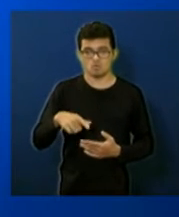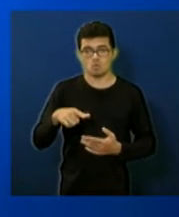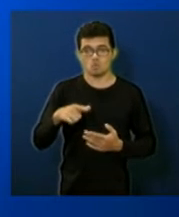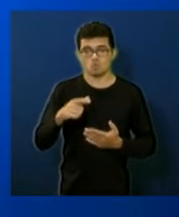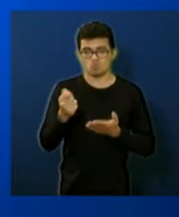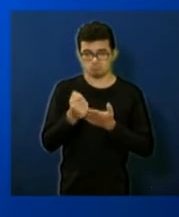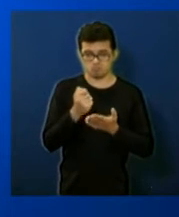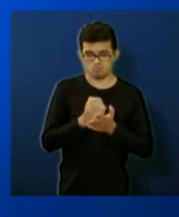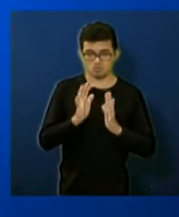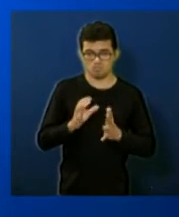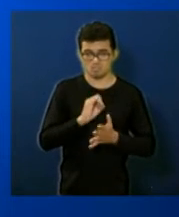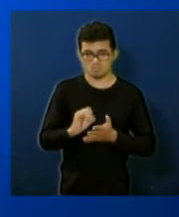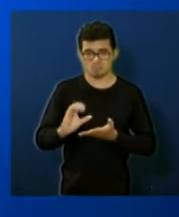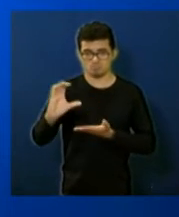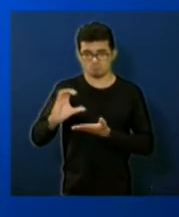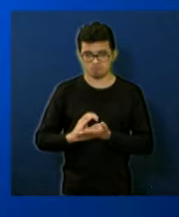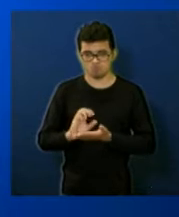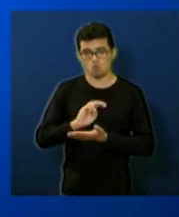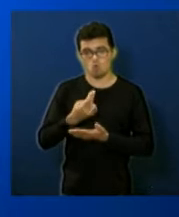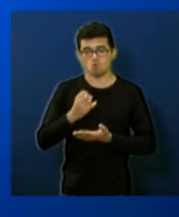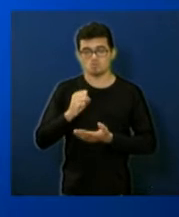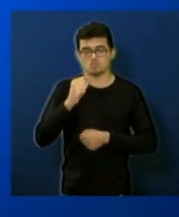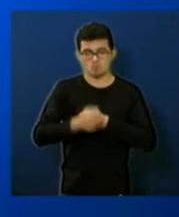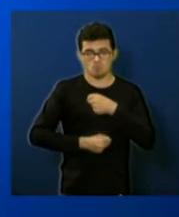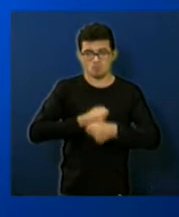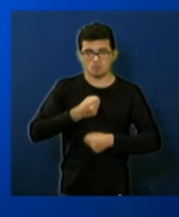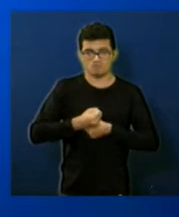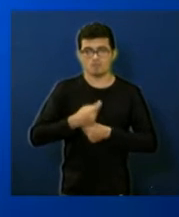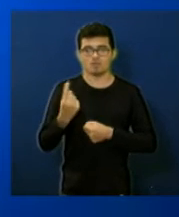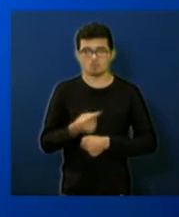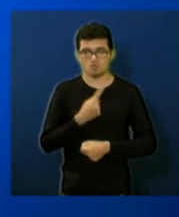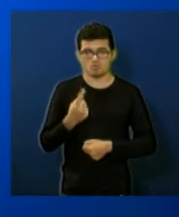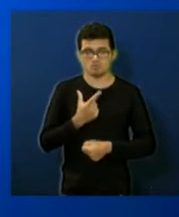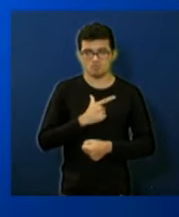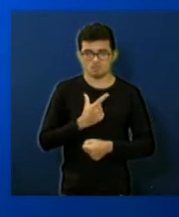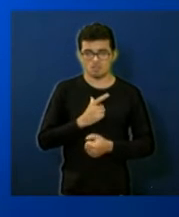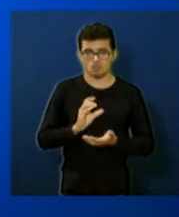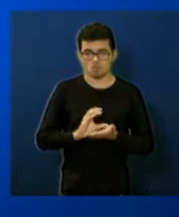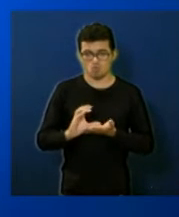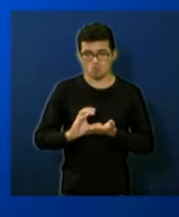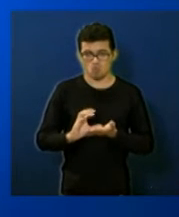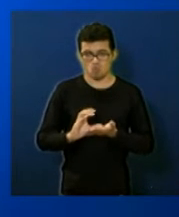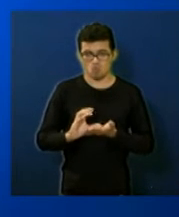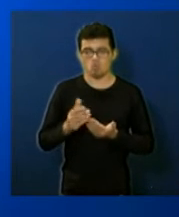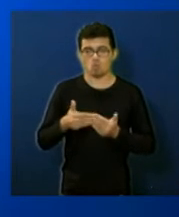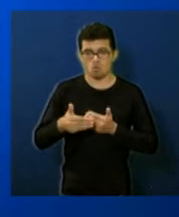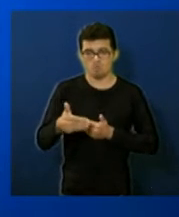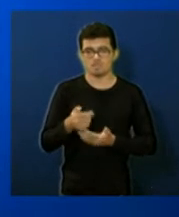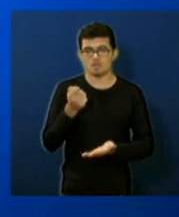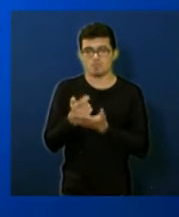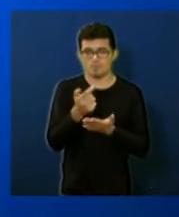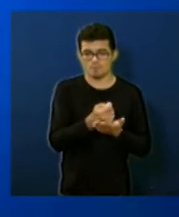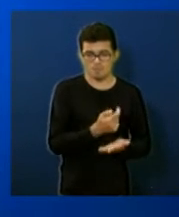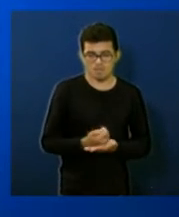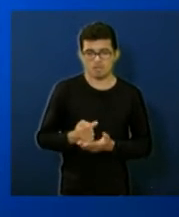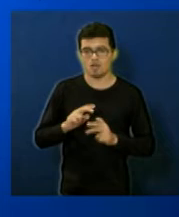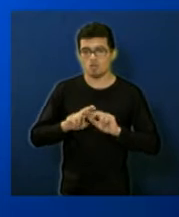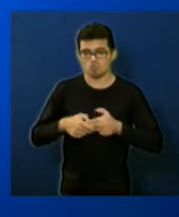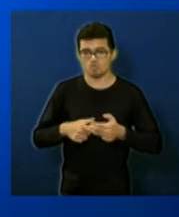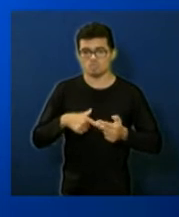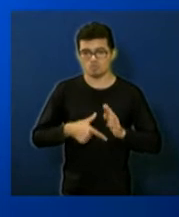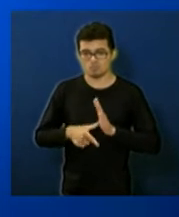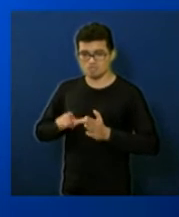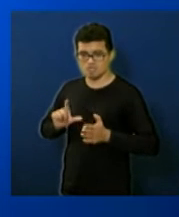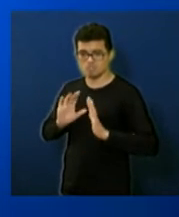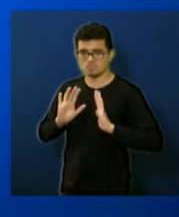se vier alguma coisa esse ano ou mesmo que vier o ano que vem a gente vai ter que iniciar o pagamento então por isso que a gente já fez essa previsão muito